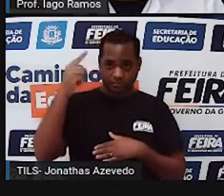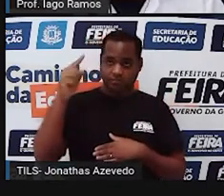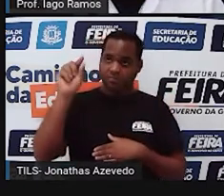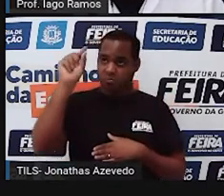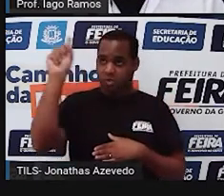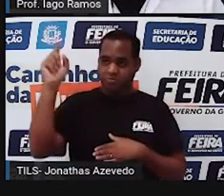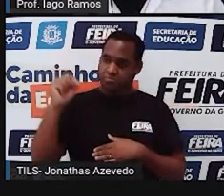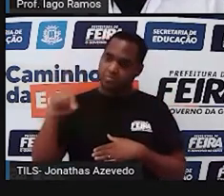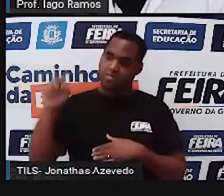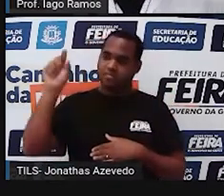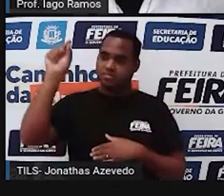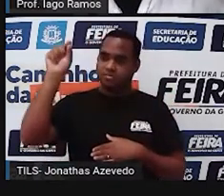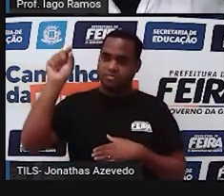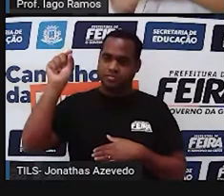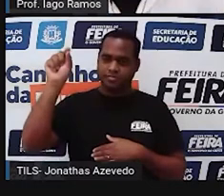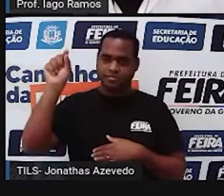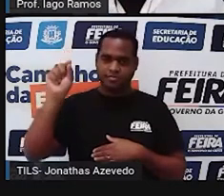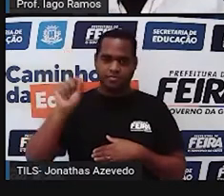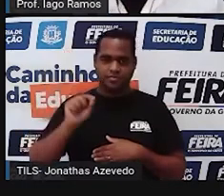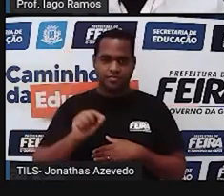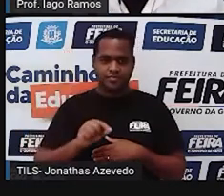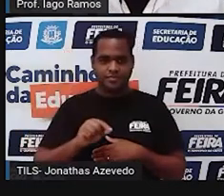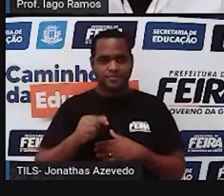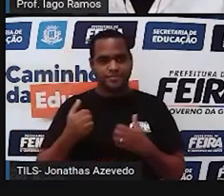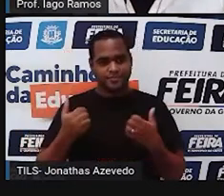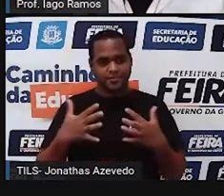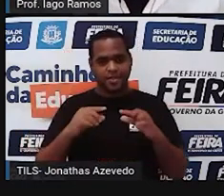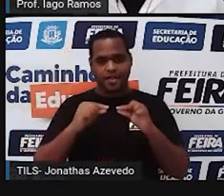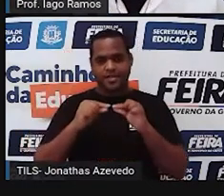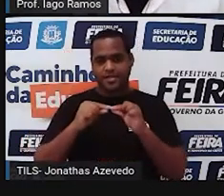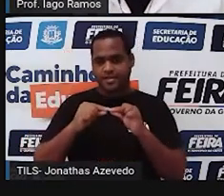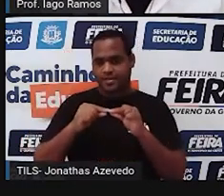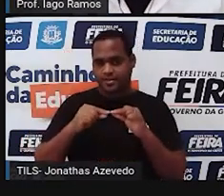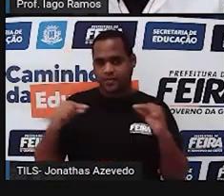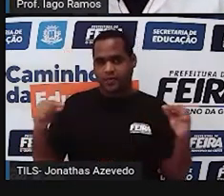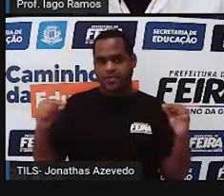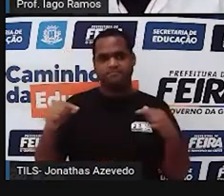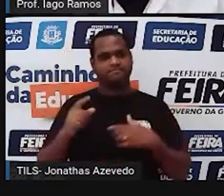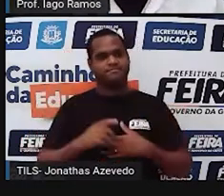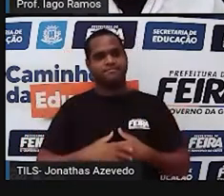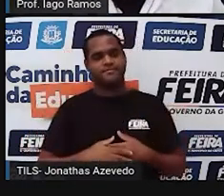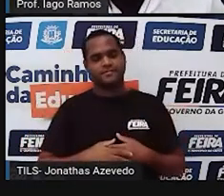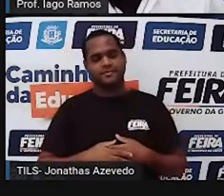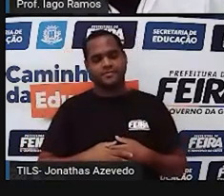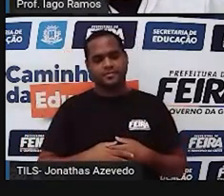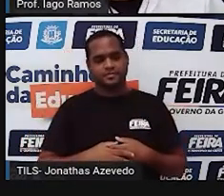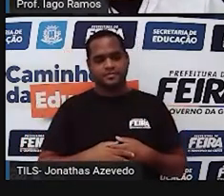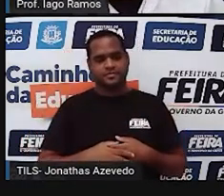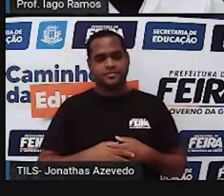com 5 centímetros na posição deitada. Ok?